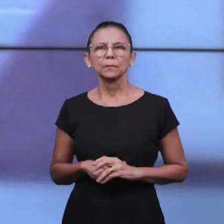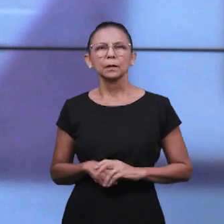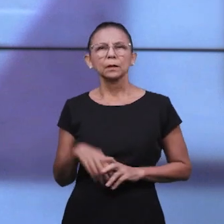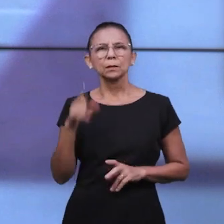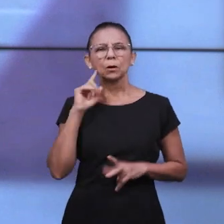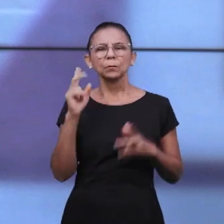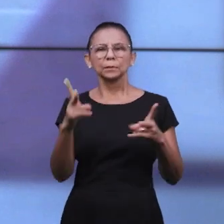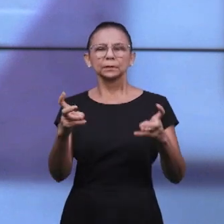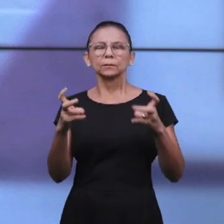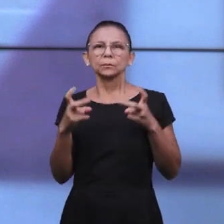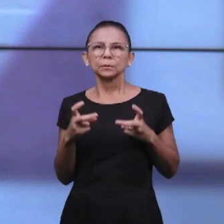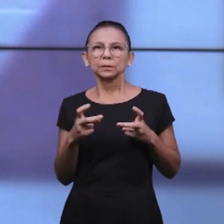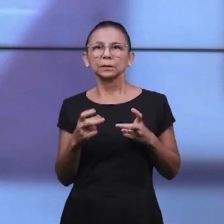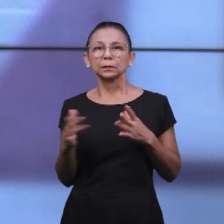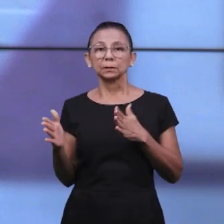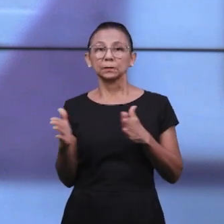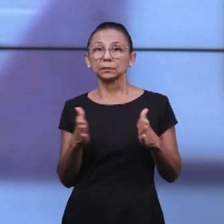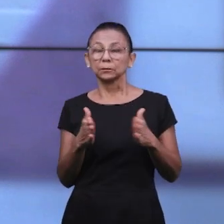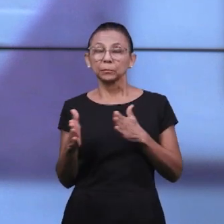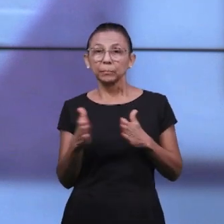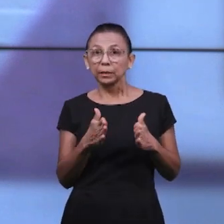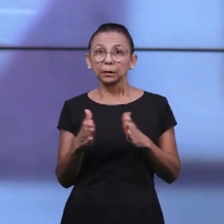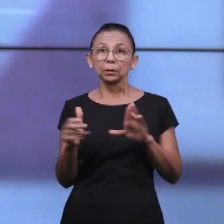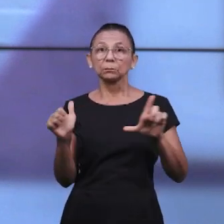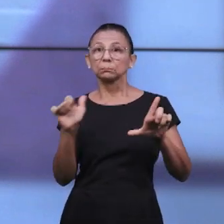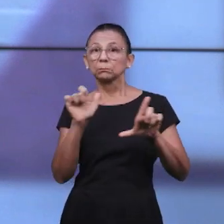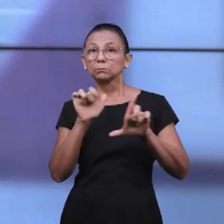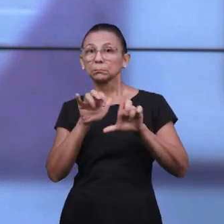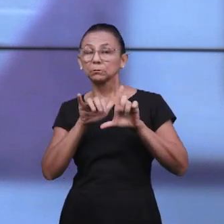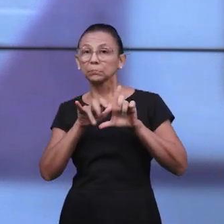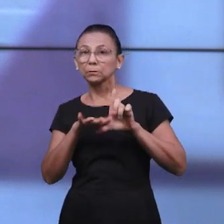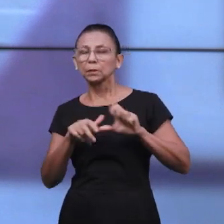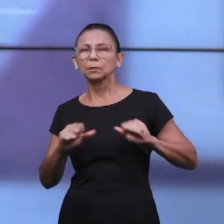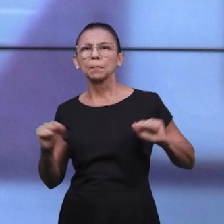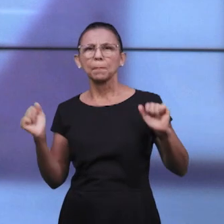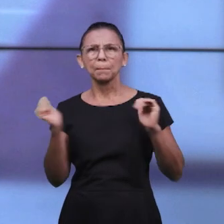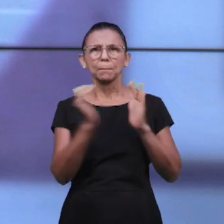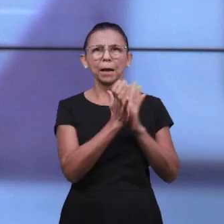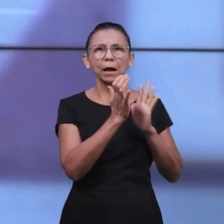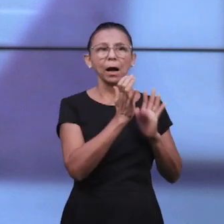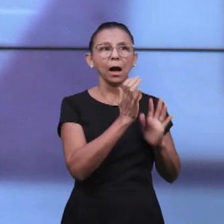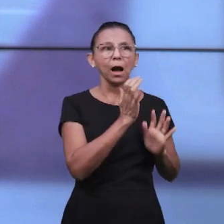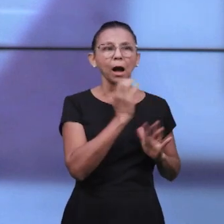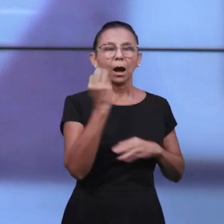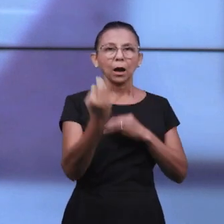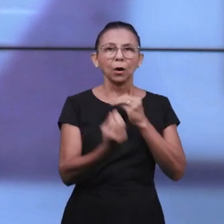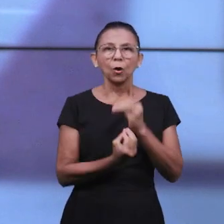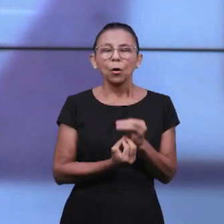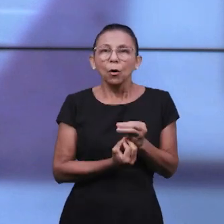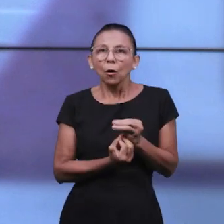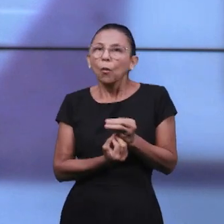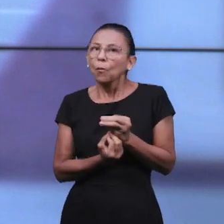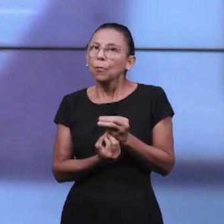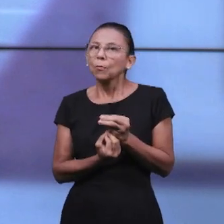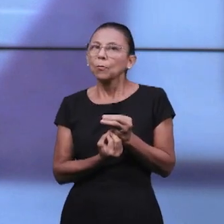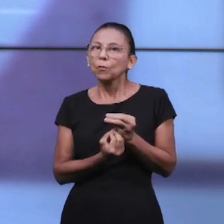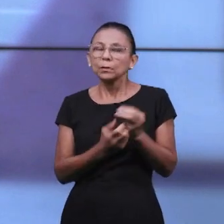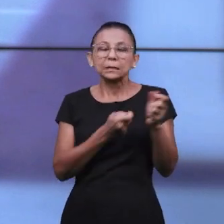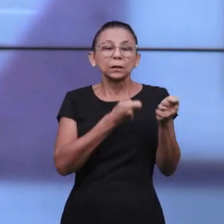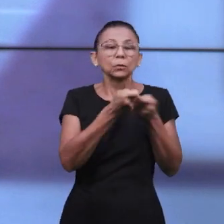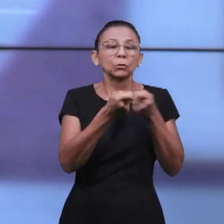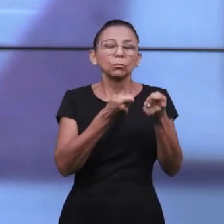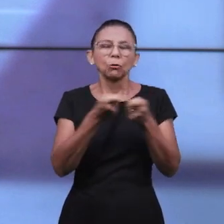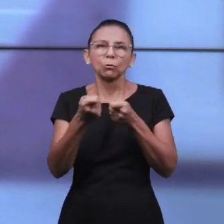tempos da Era Digital, temos alertado especialmente sobre o impacto do uso das telas de modo desmedido, ou